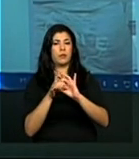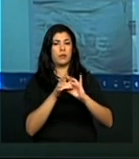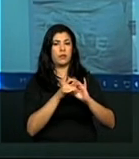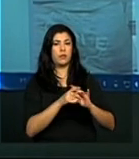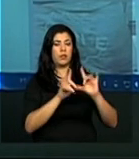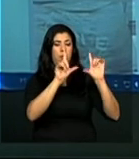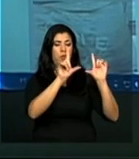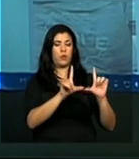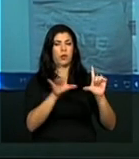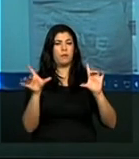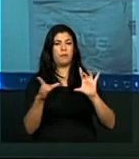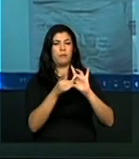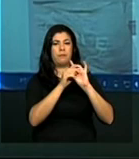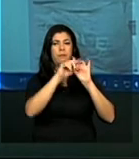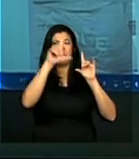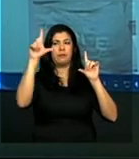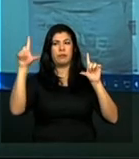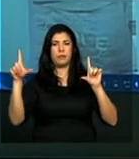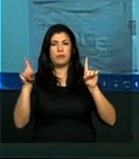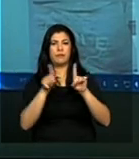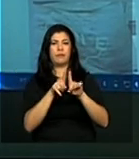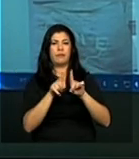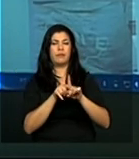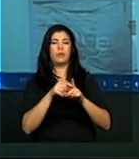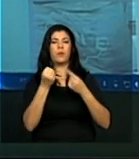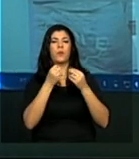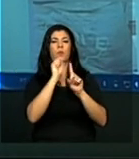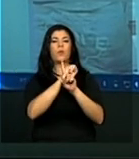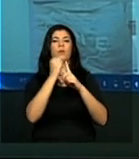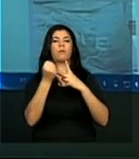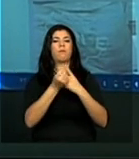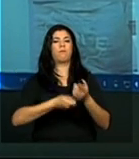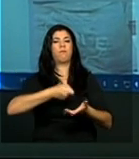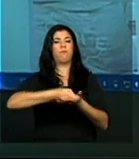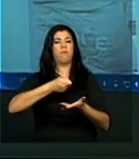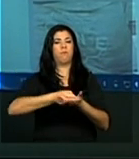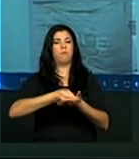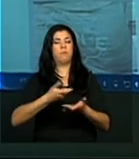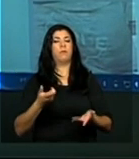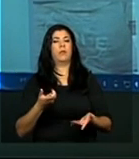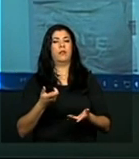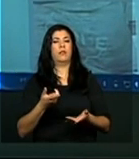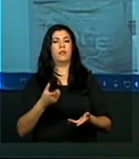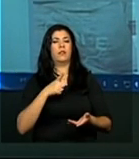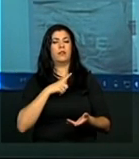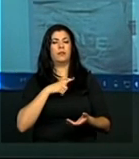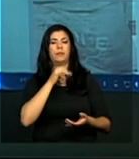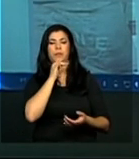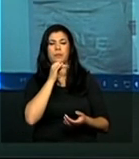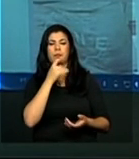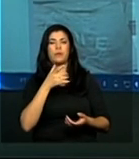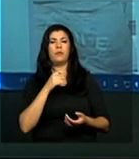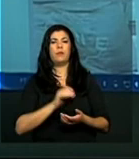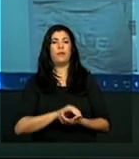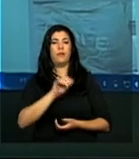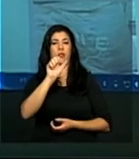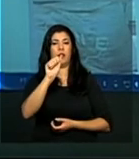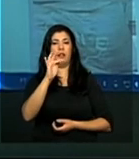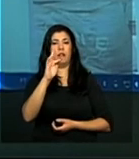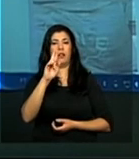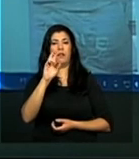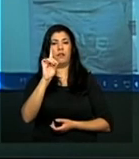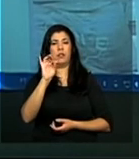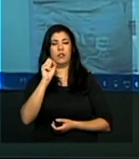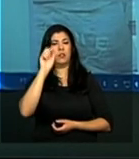esquema. Sociedade e resistência. A gente aborda a questão dos afrodescendentes, da imprensa